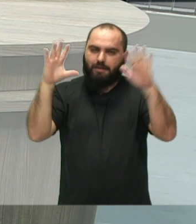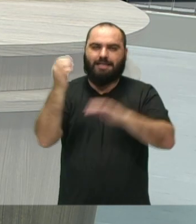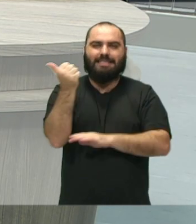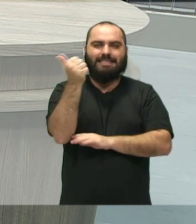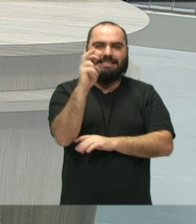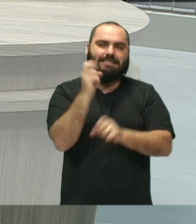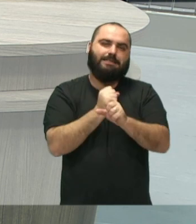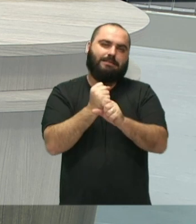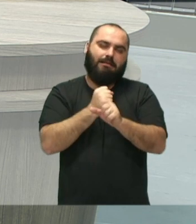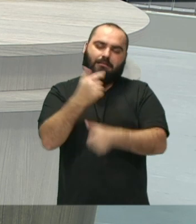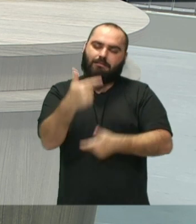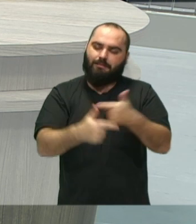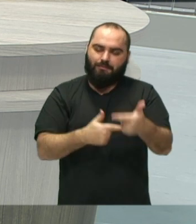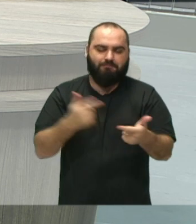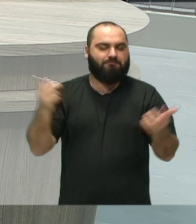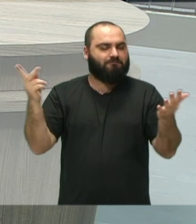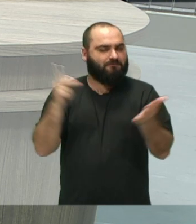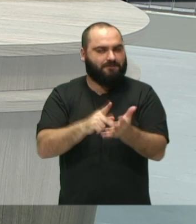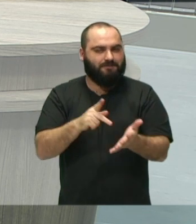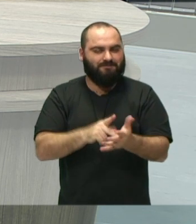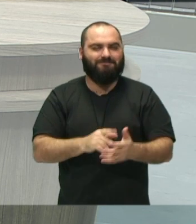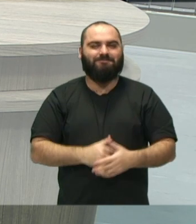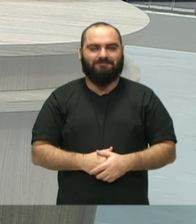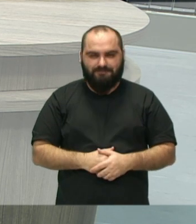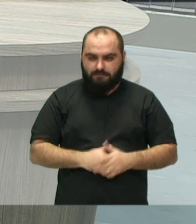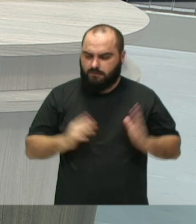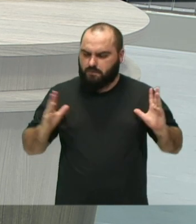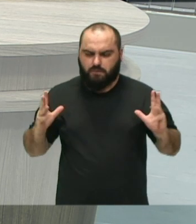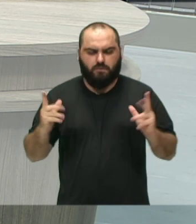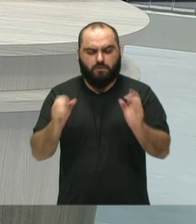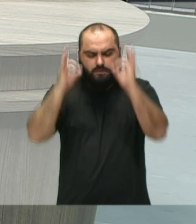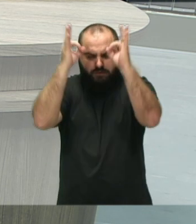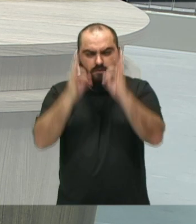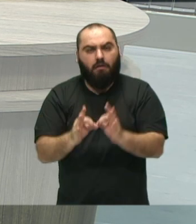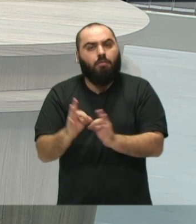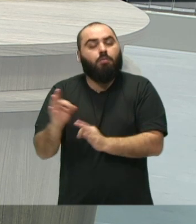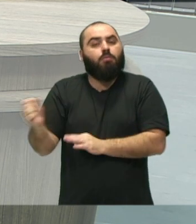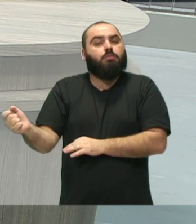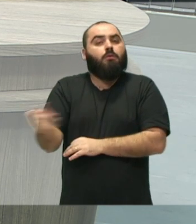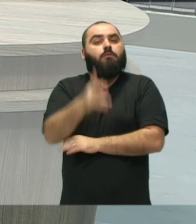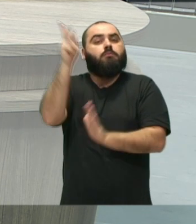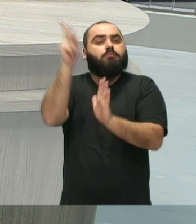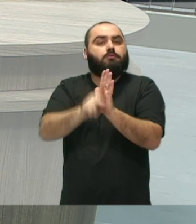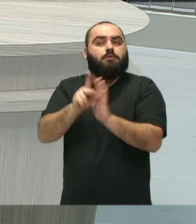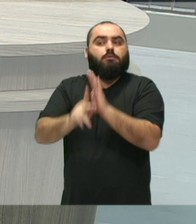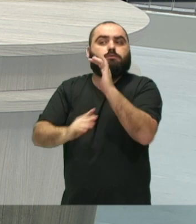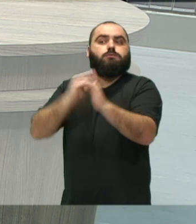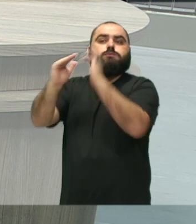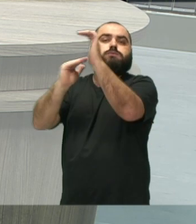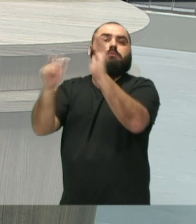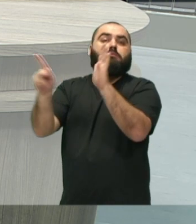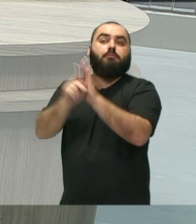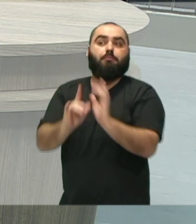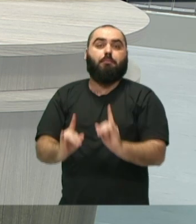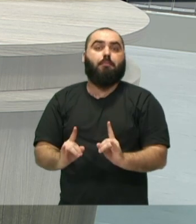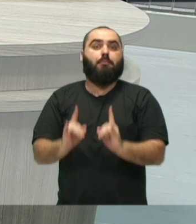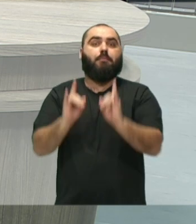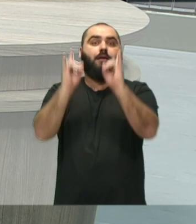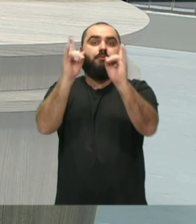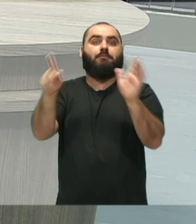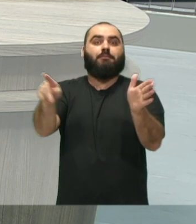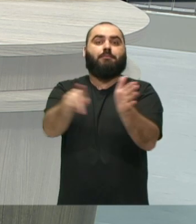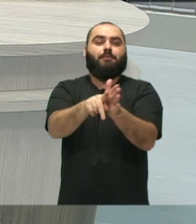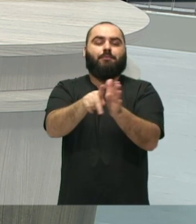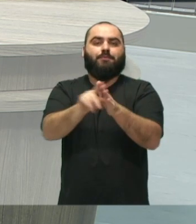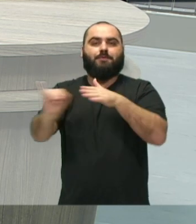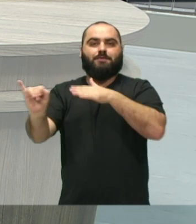de existência e também de tudo certo nesse novo projeto de uma sede própria para essa estrutura